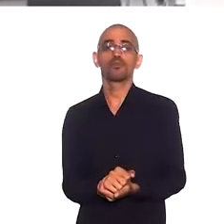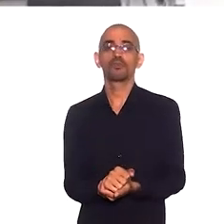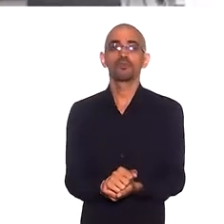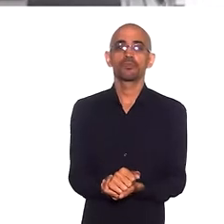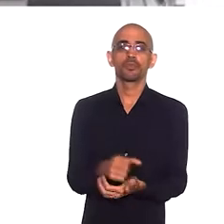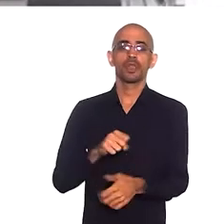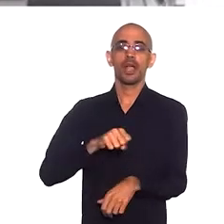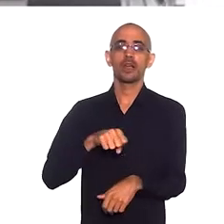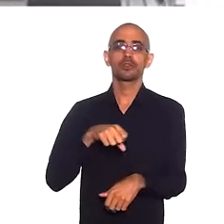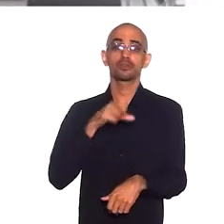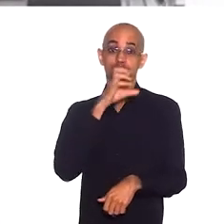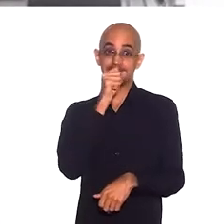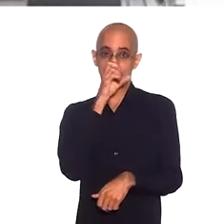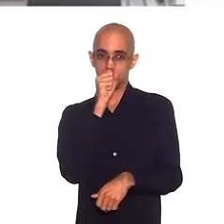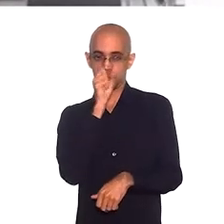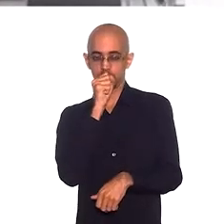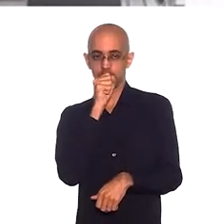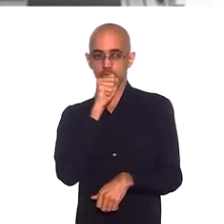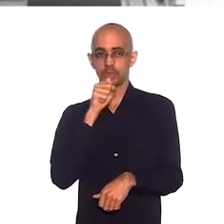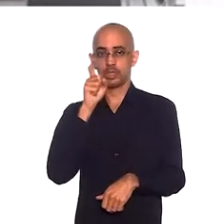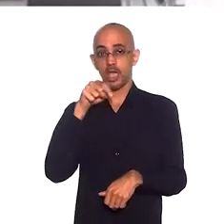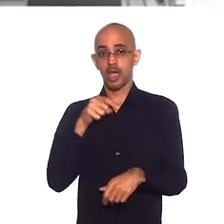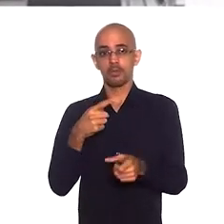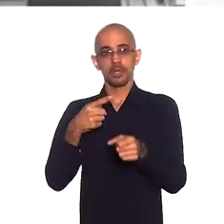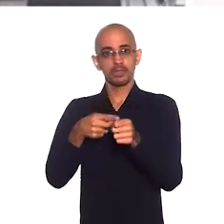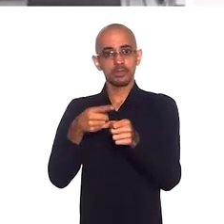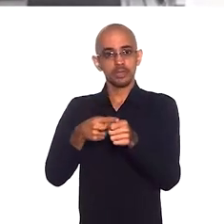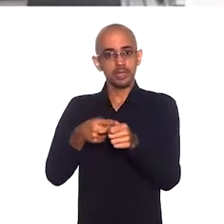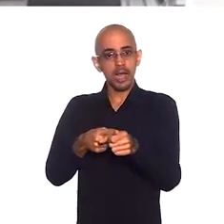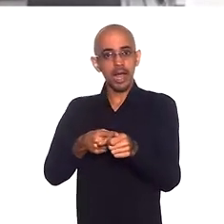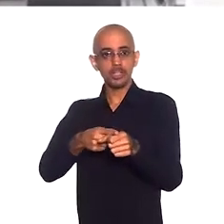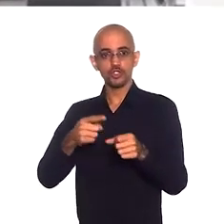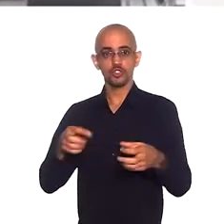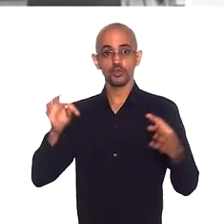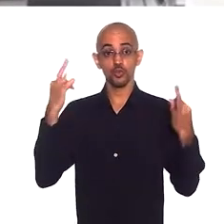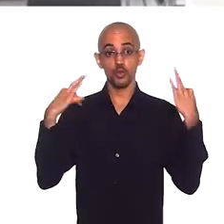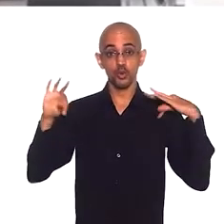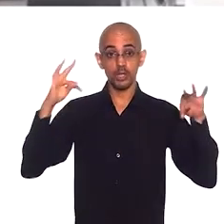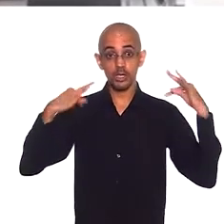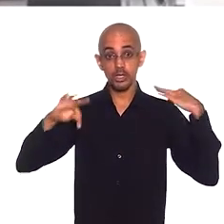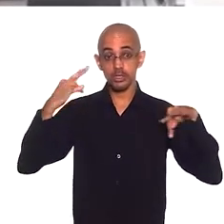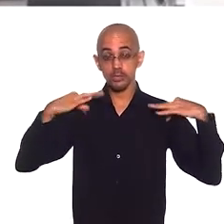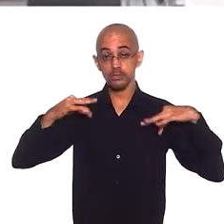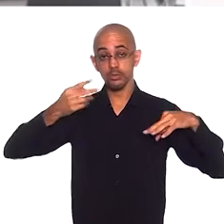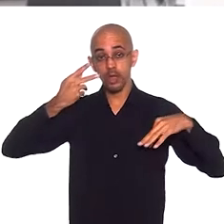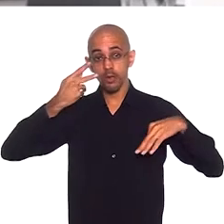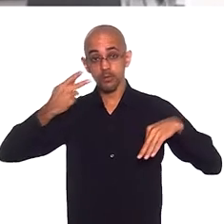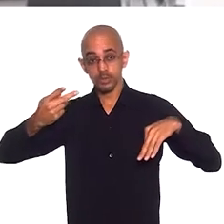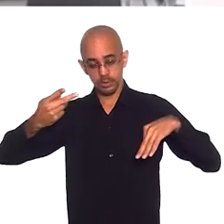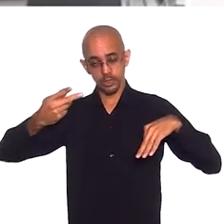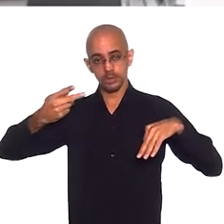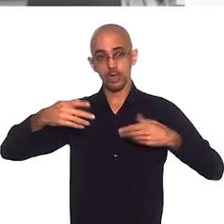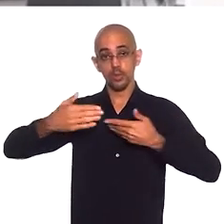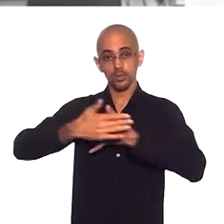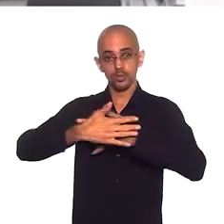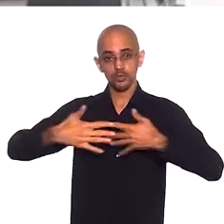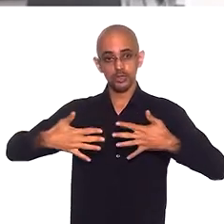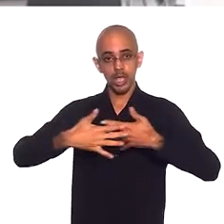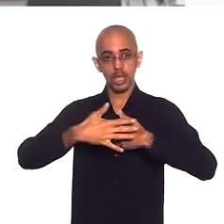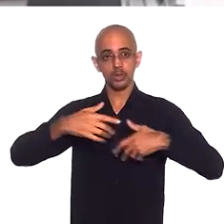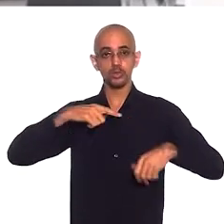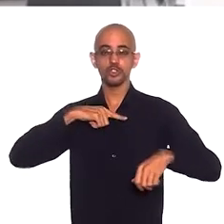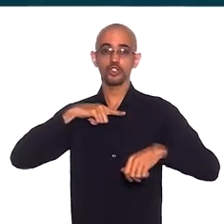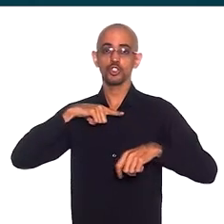Aos sábados, como é uma cidade palpitante, com turismo, era no centro de São João, uma feira